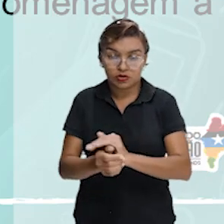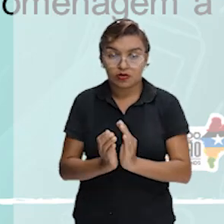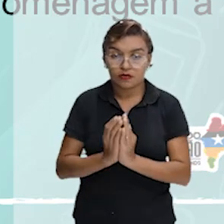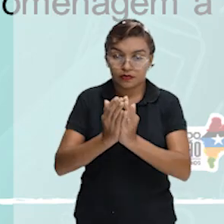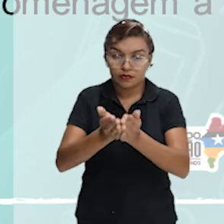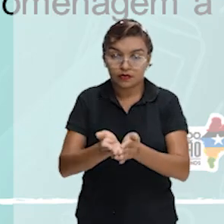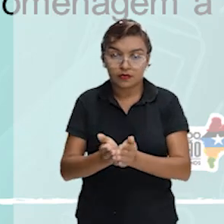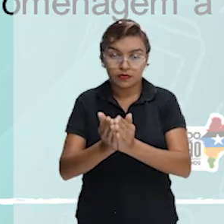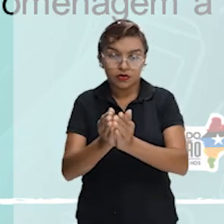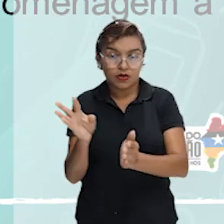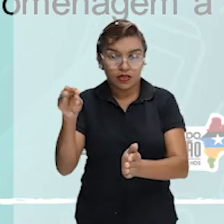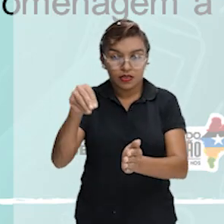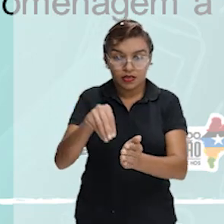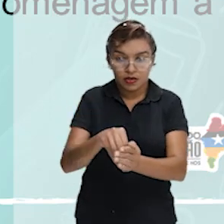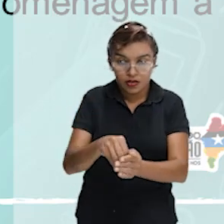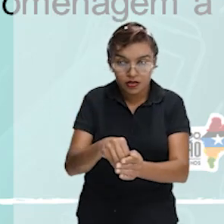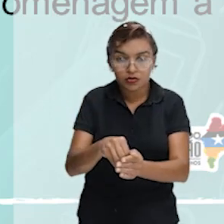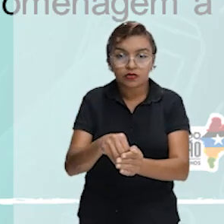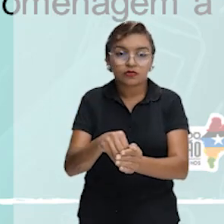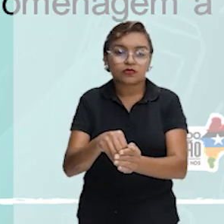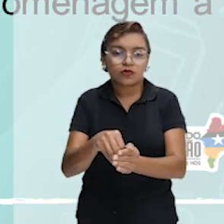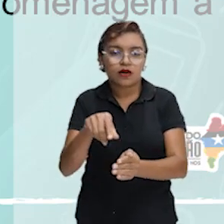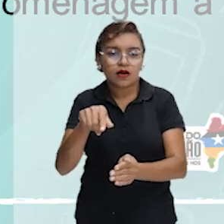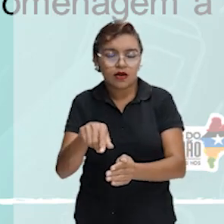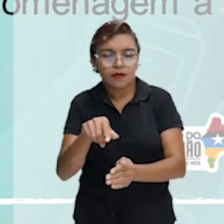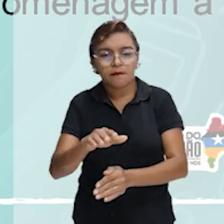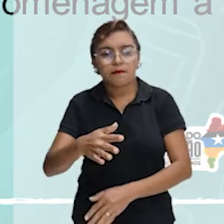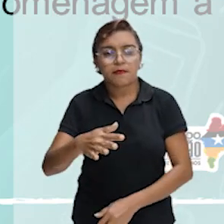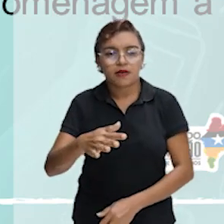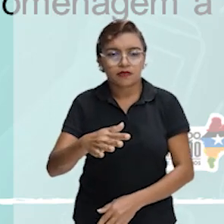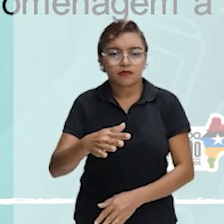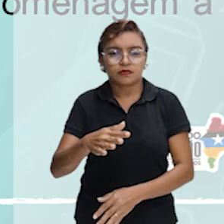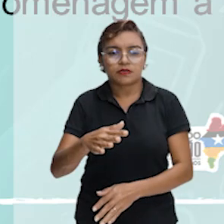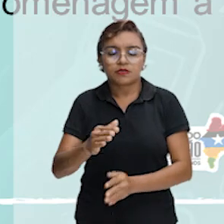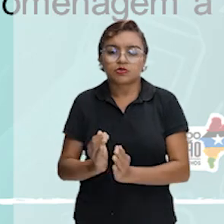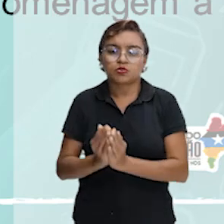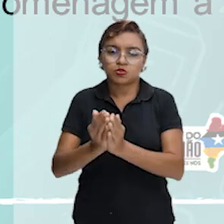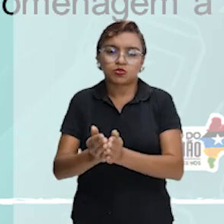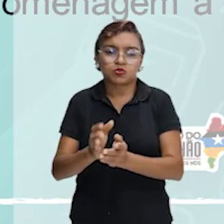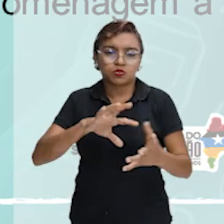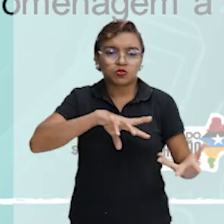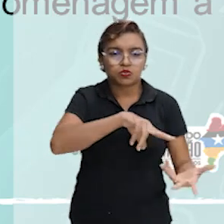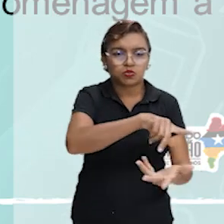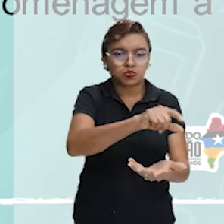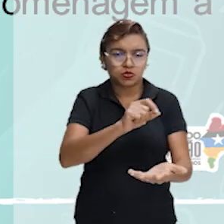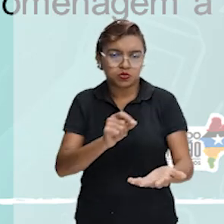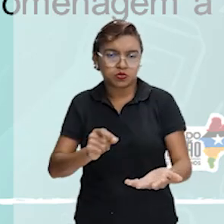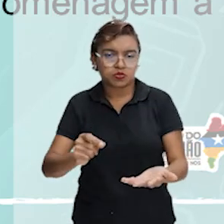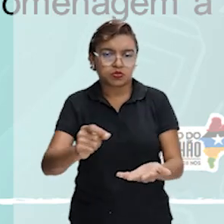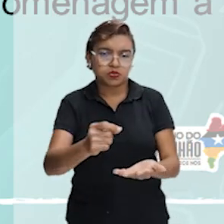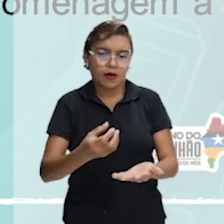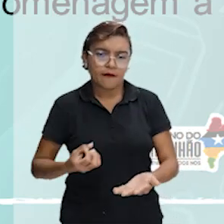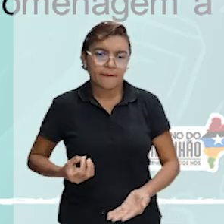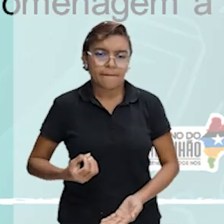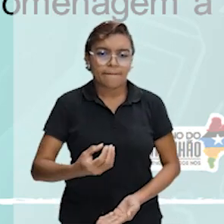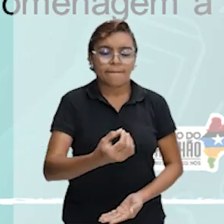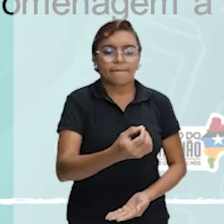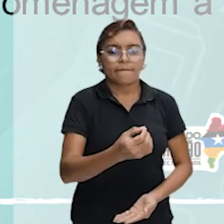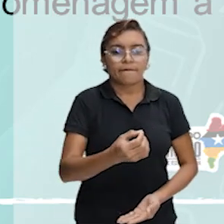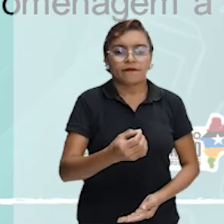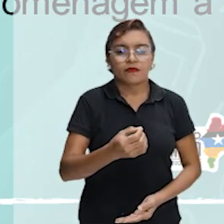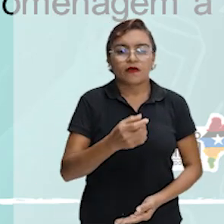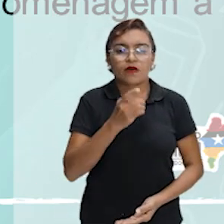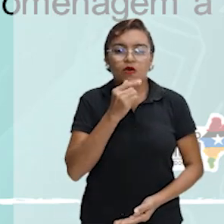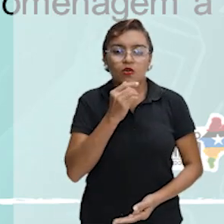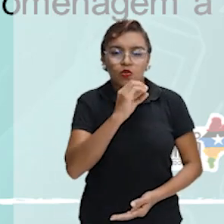navio expedicionário, as tartarugas completariam a Ronda Mundial, atravessando os oceanos Índico